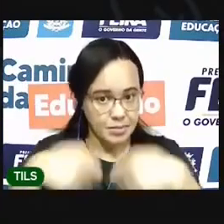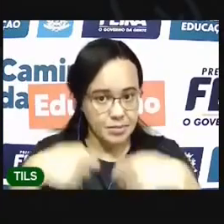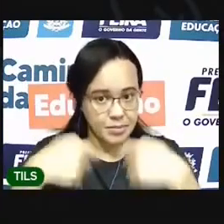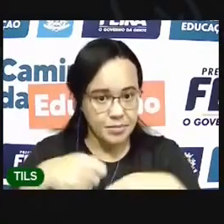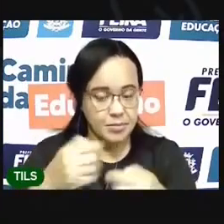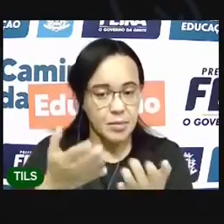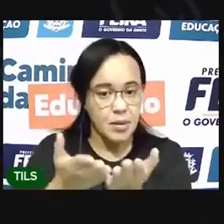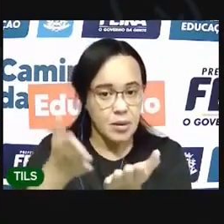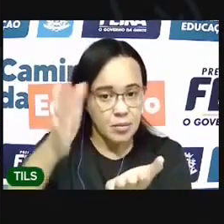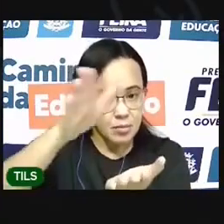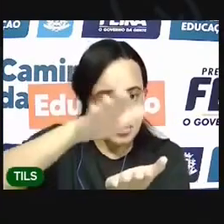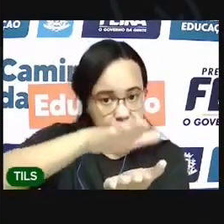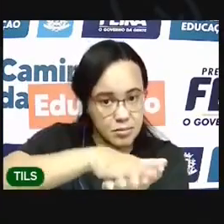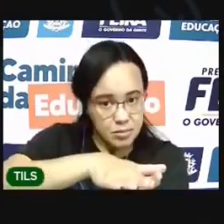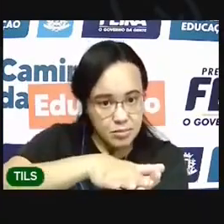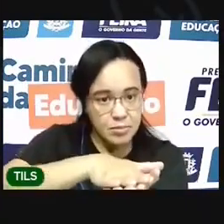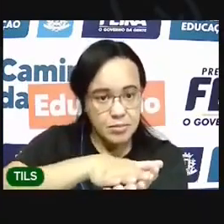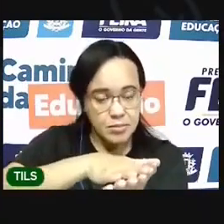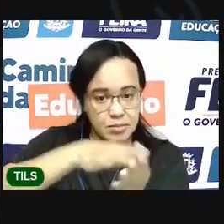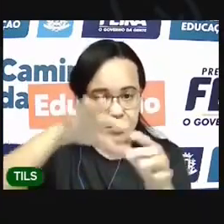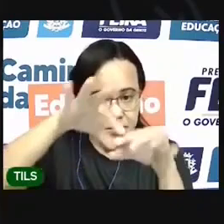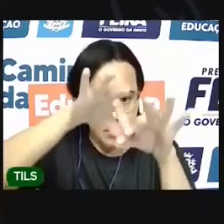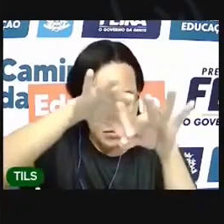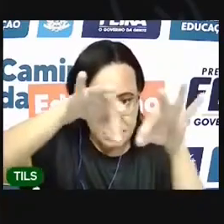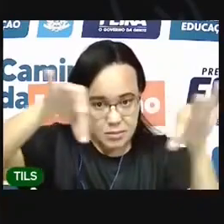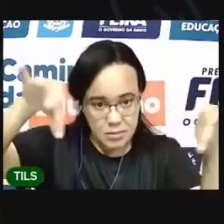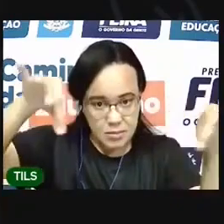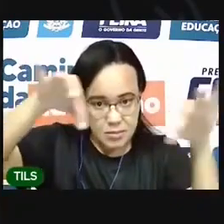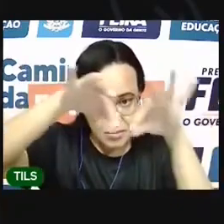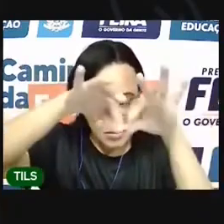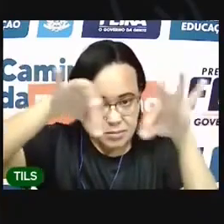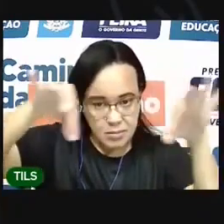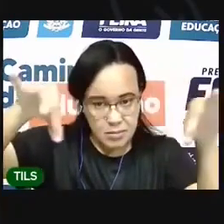Dobrou Faça a mão aqui em cima Para ficar